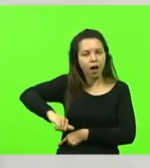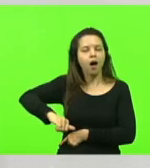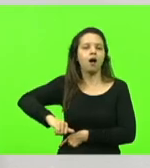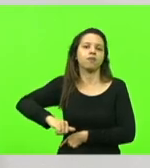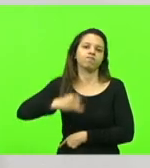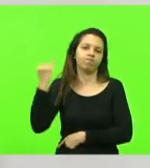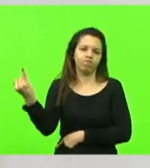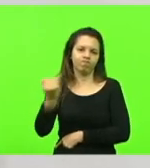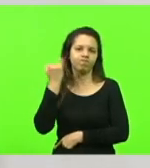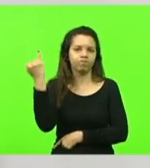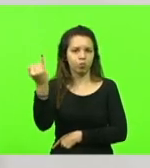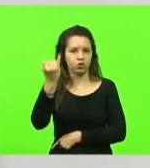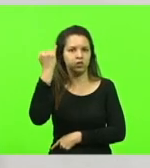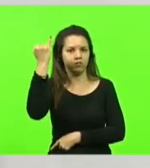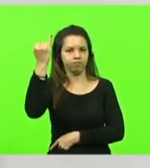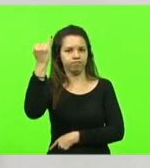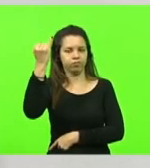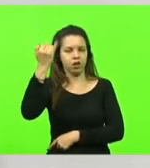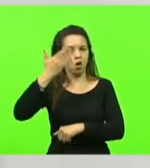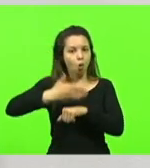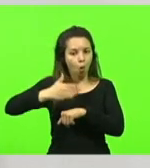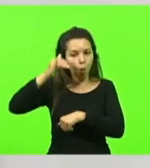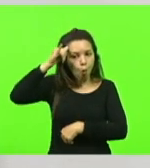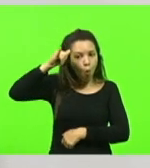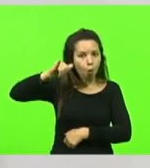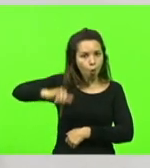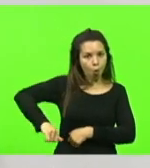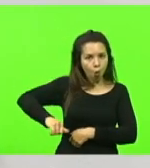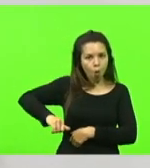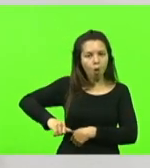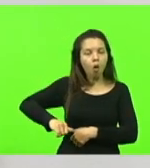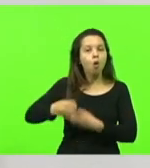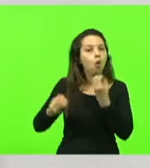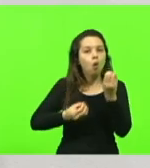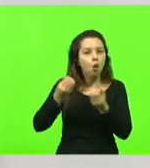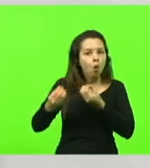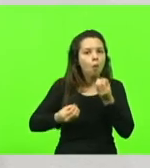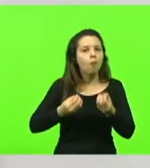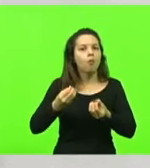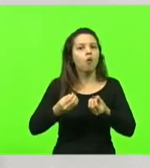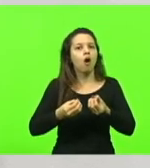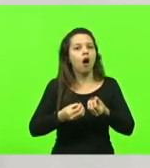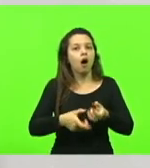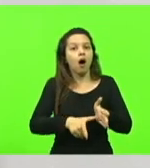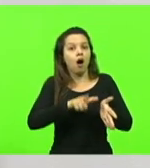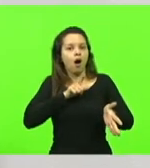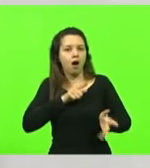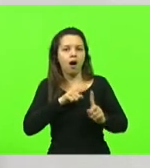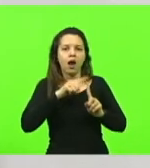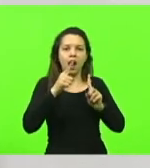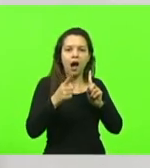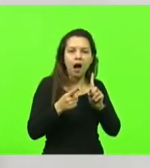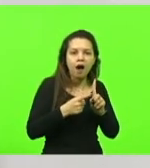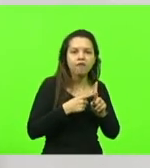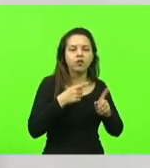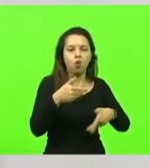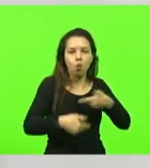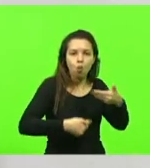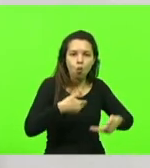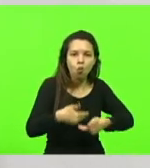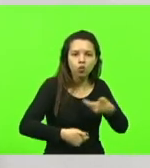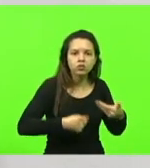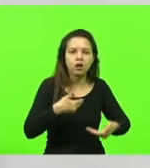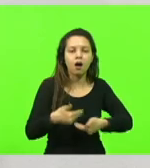A prevenção começa com esclarecimento durante o pré-natal, num posto de saúde, numa equipe de saúde da família,